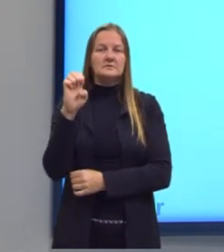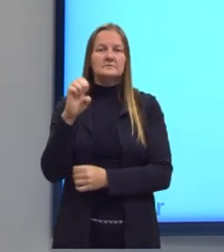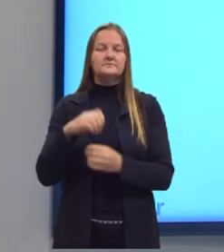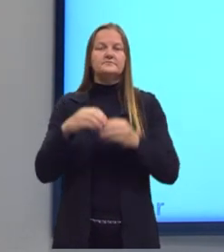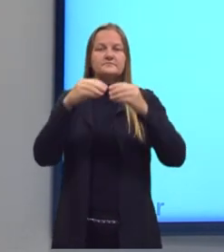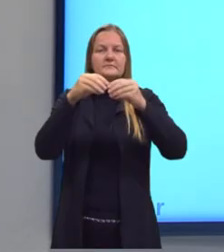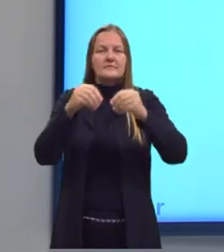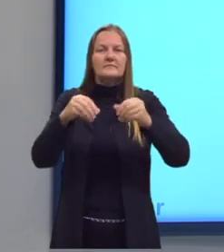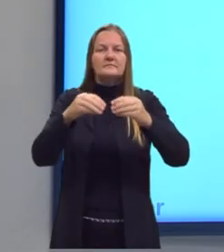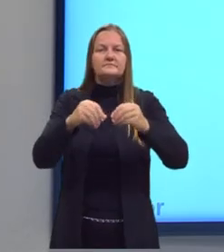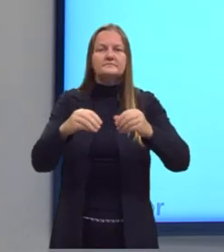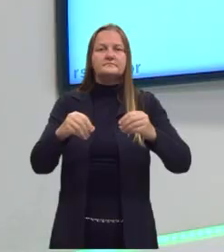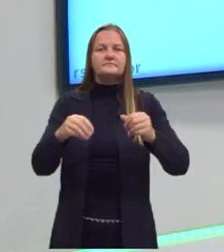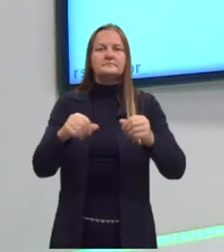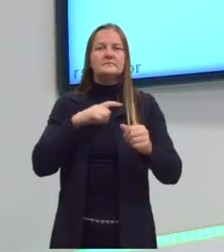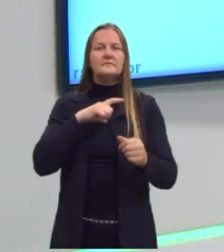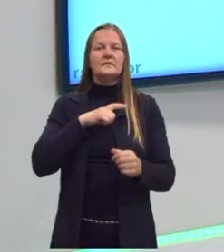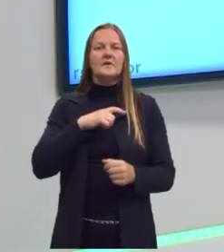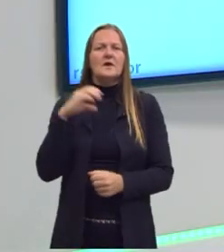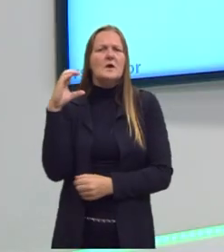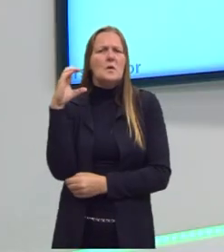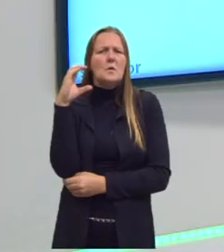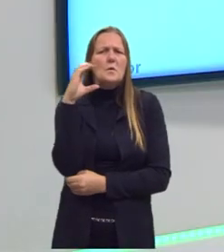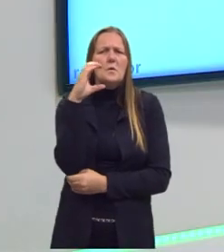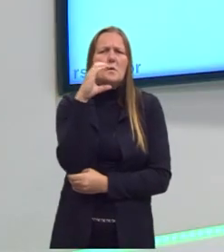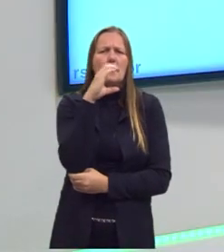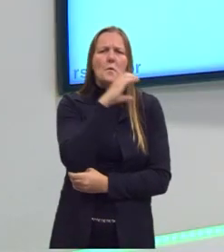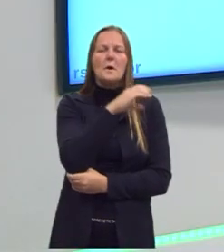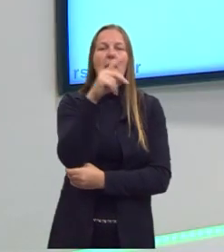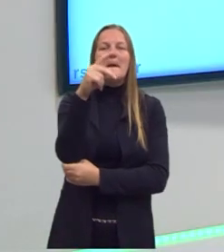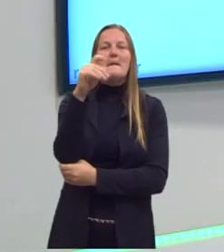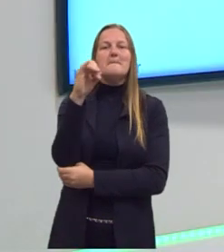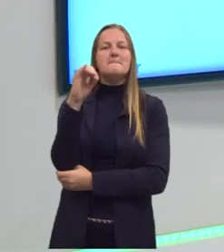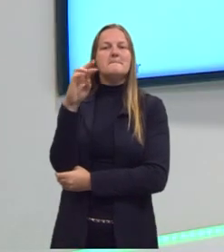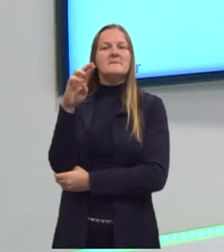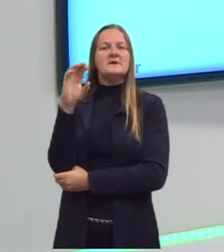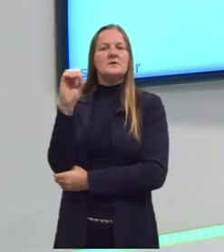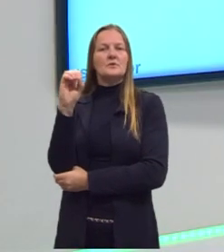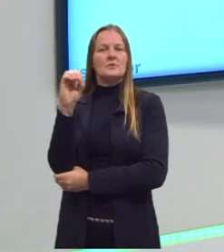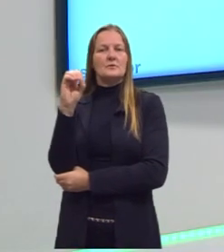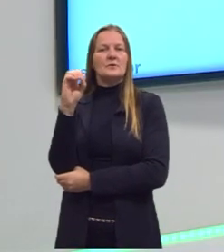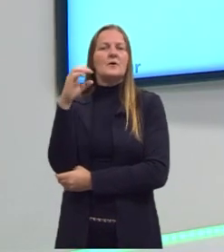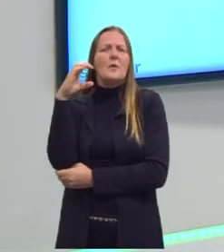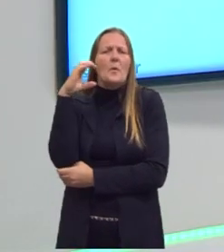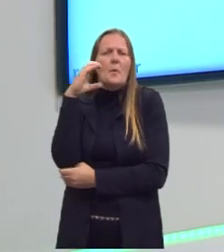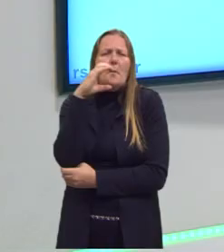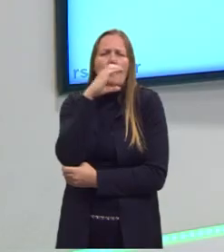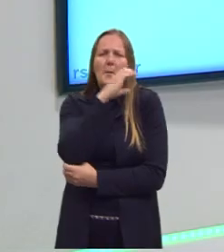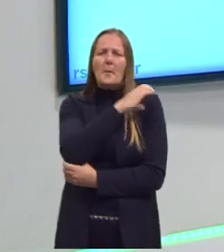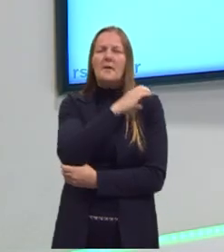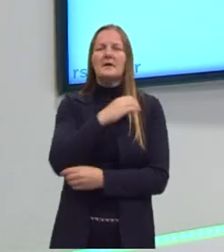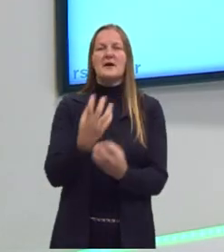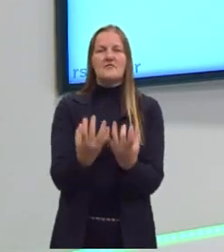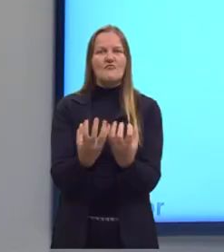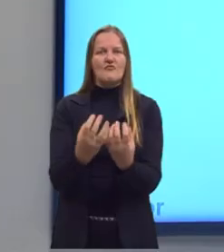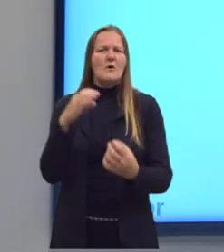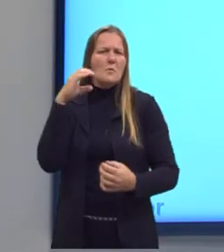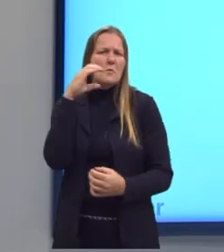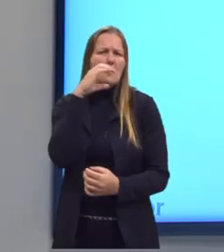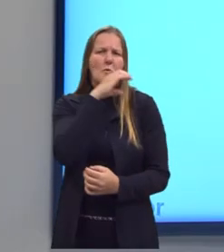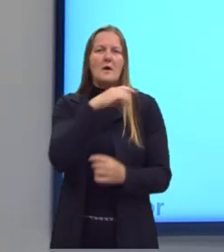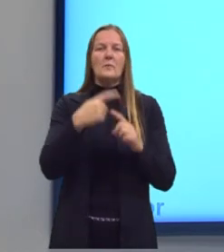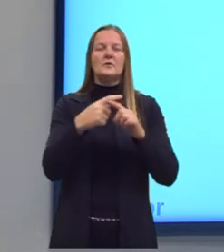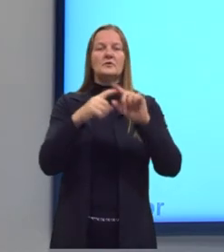substância a partir da ação do calor, quando eu aqueço uma substância para decompor ela. Então, vai esse triângulo